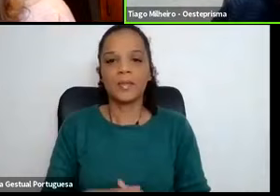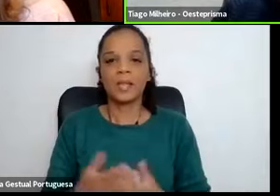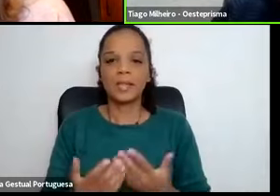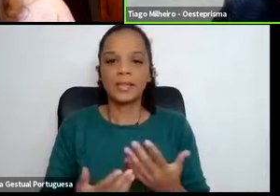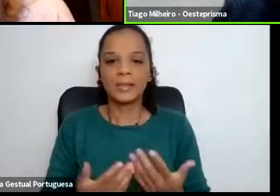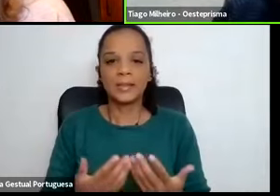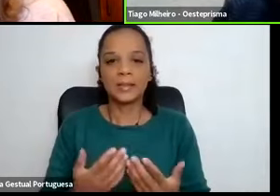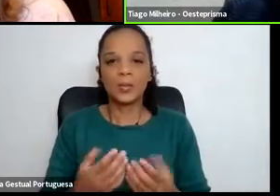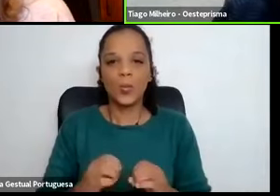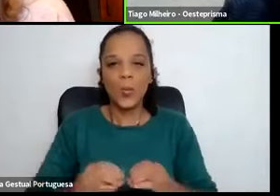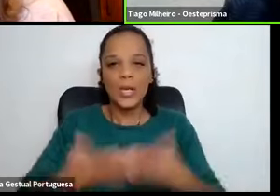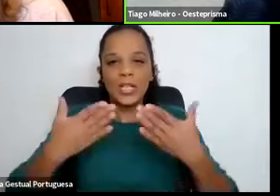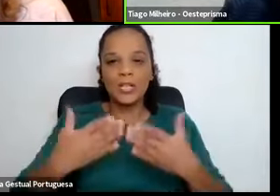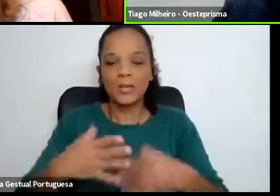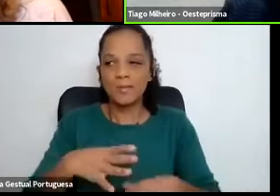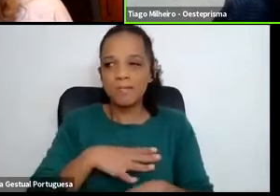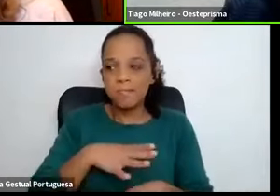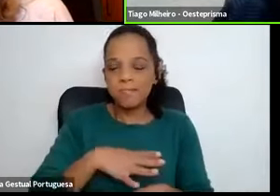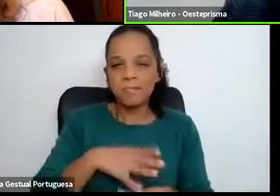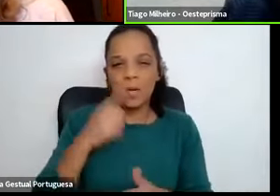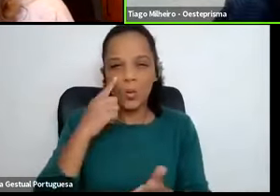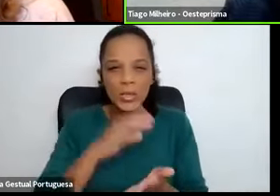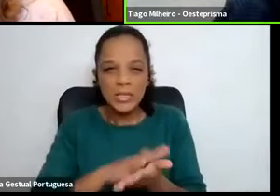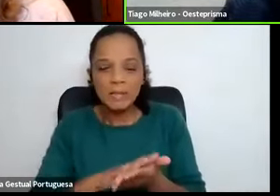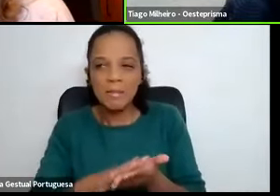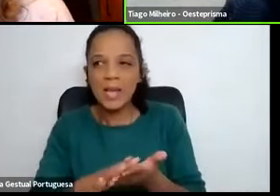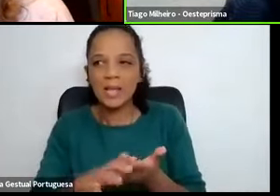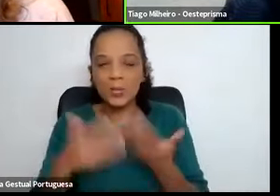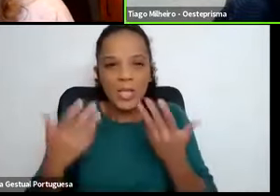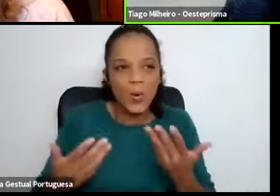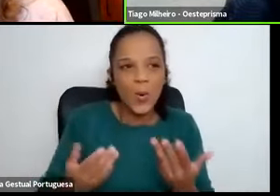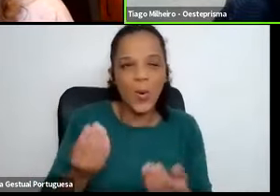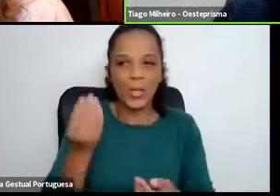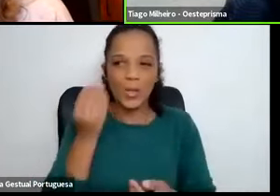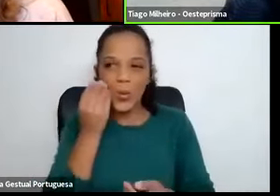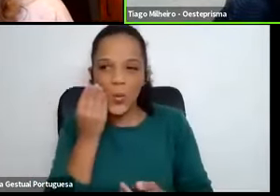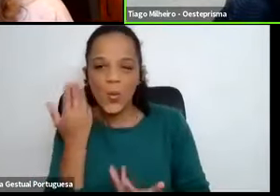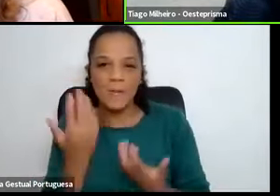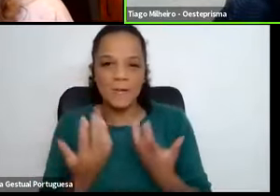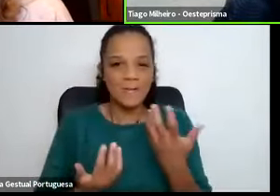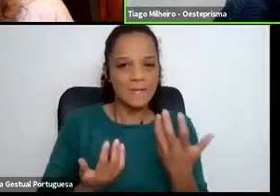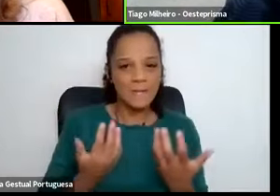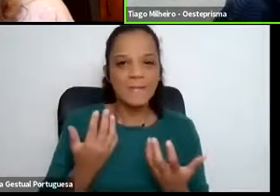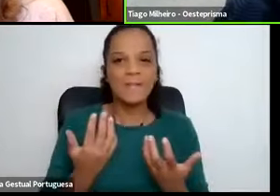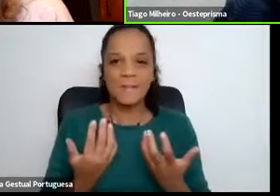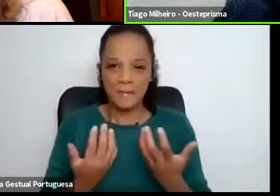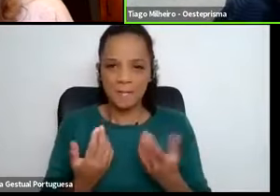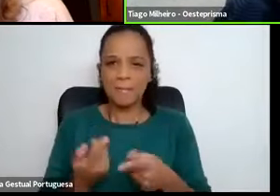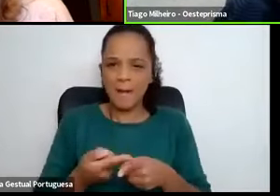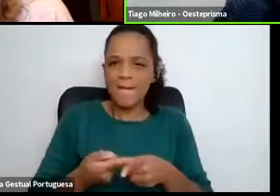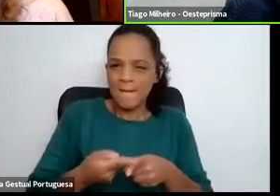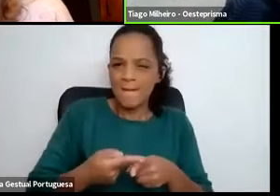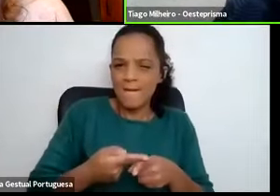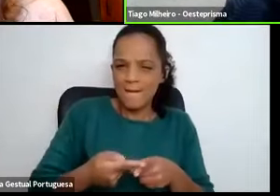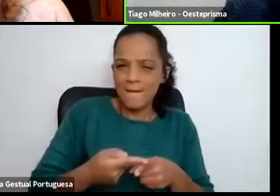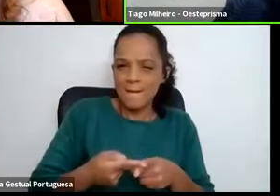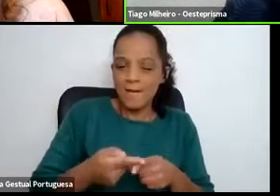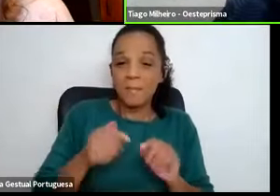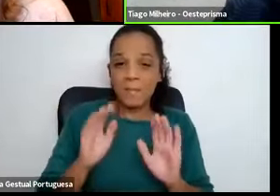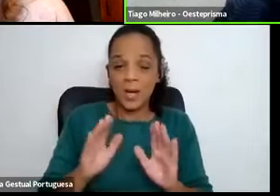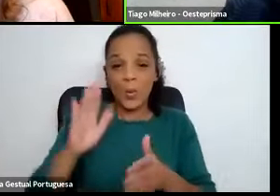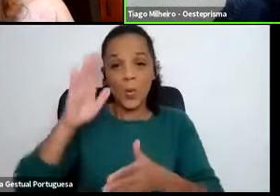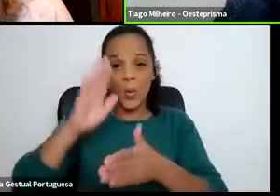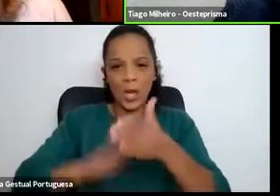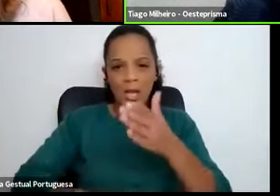receio e desconhecimento e o que é que vai ser agora. E foi muito interessante, mas que os